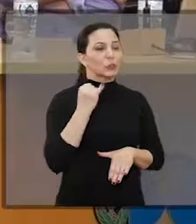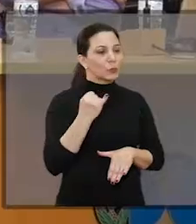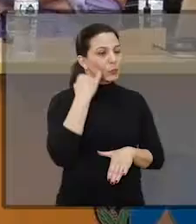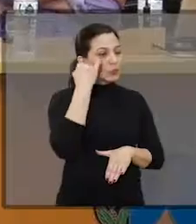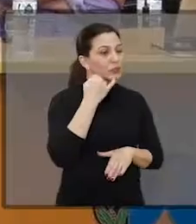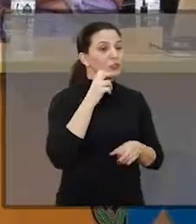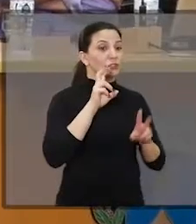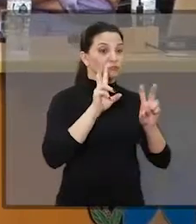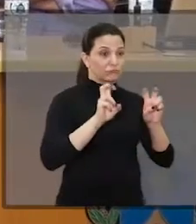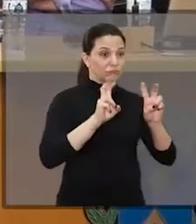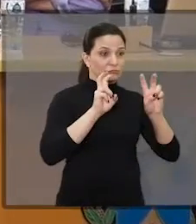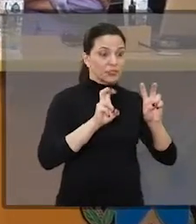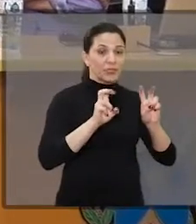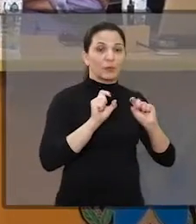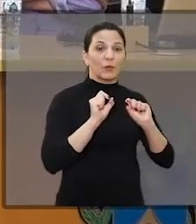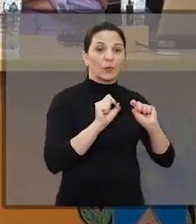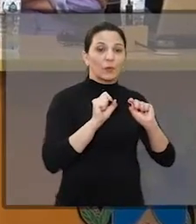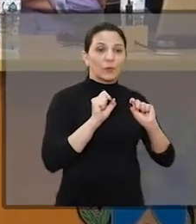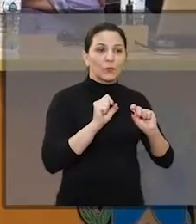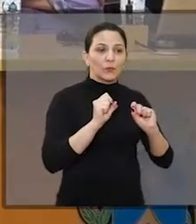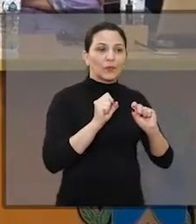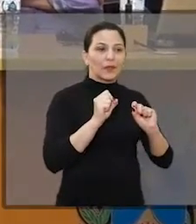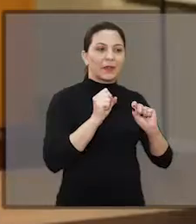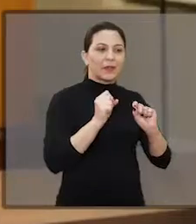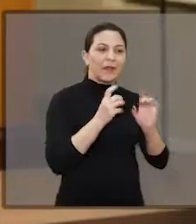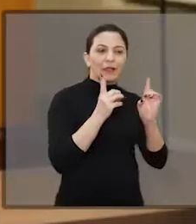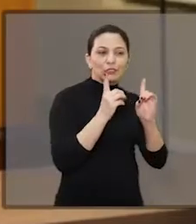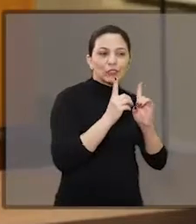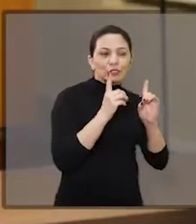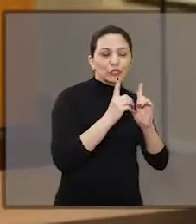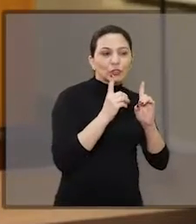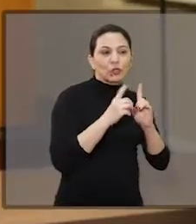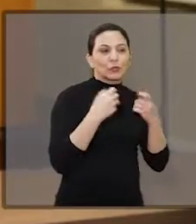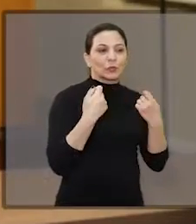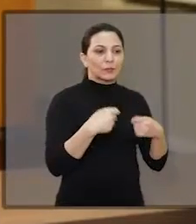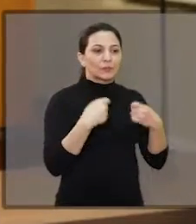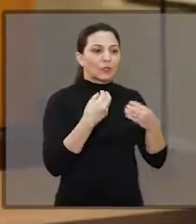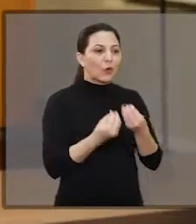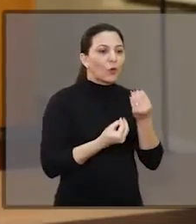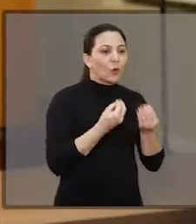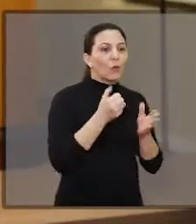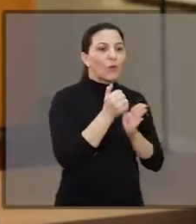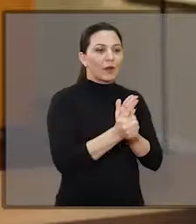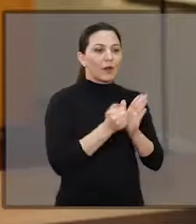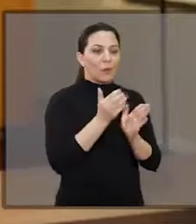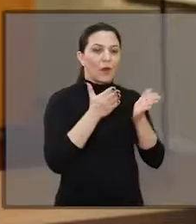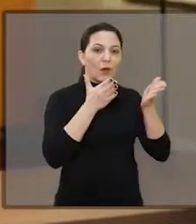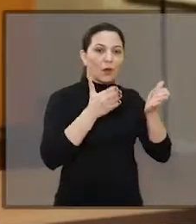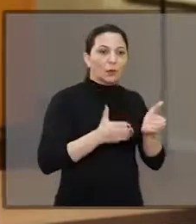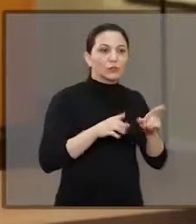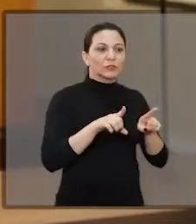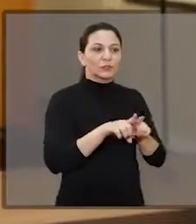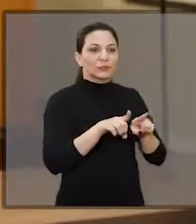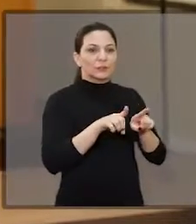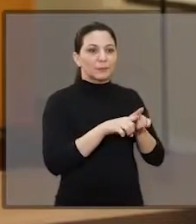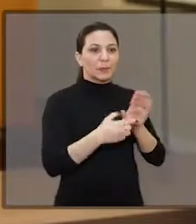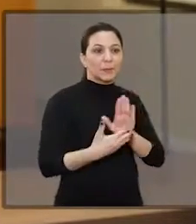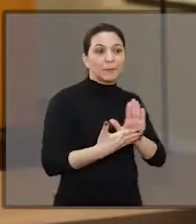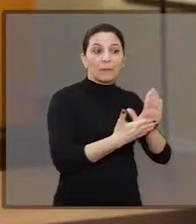produtivo para fazer esse diagnóstico mesmo de como está a cidade de hoje e também